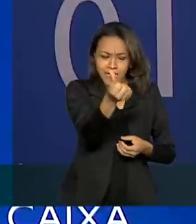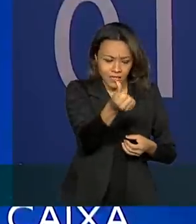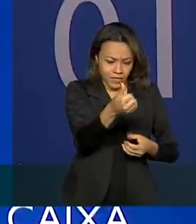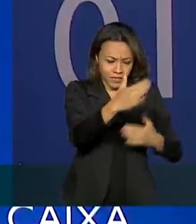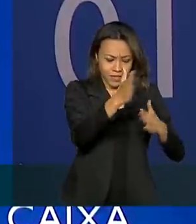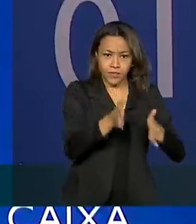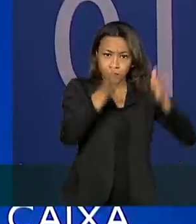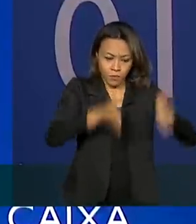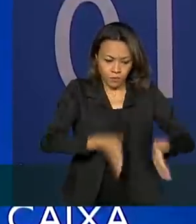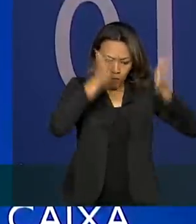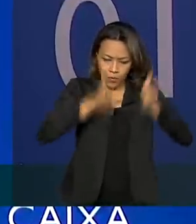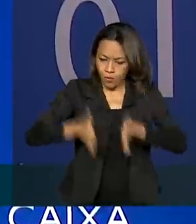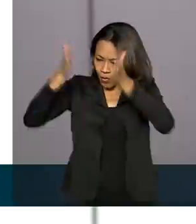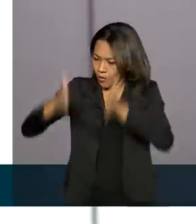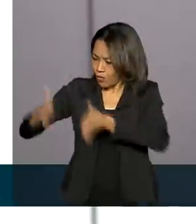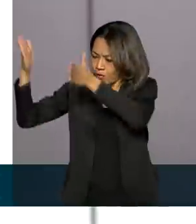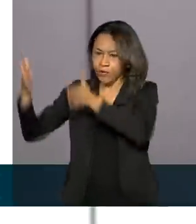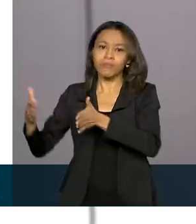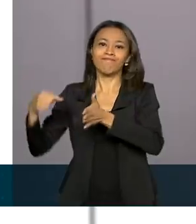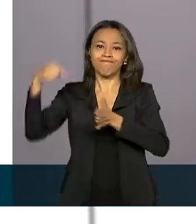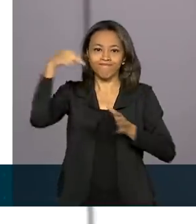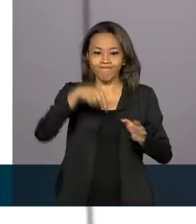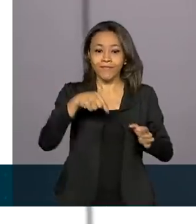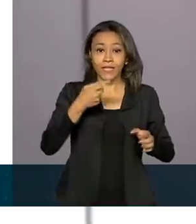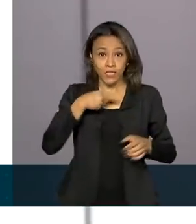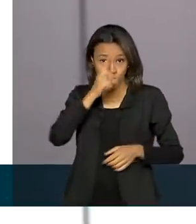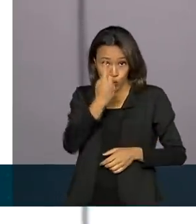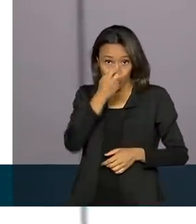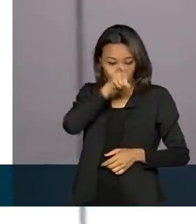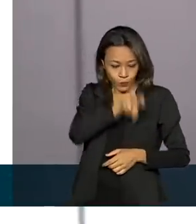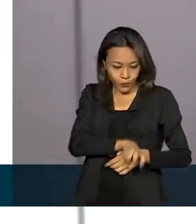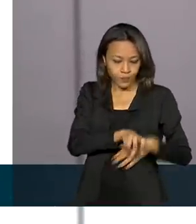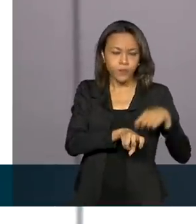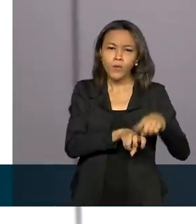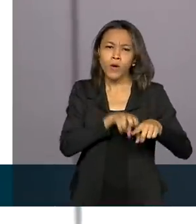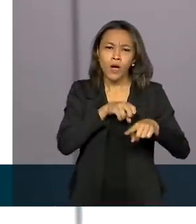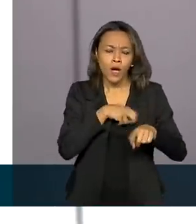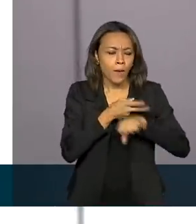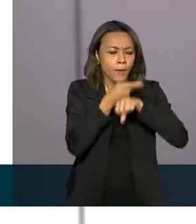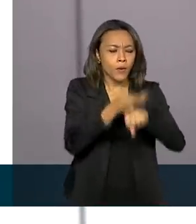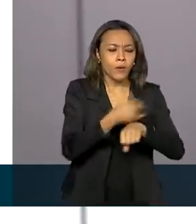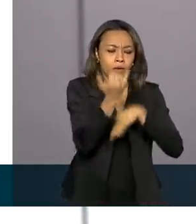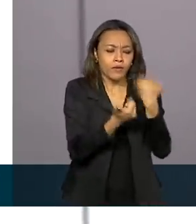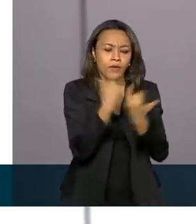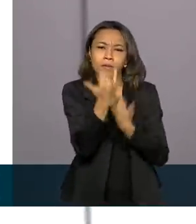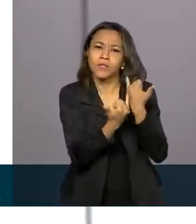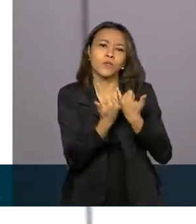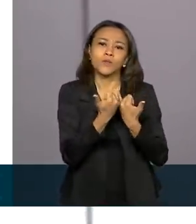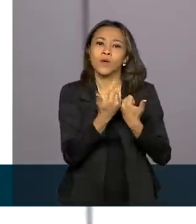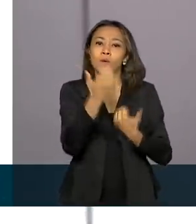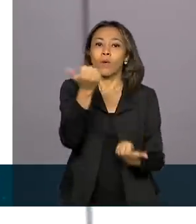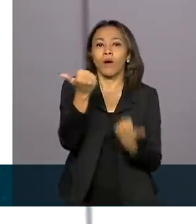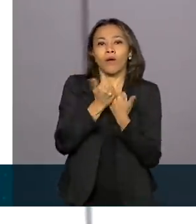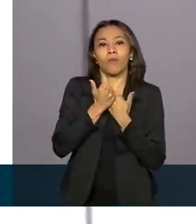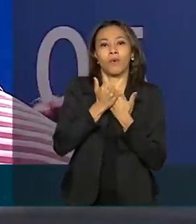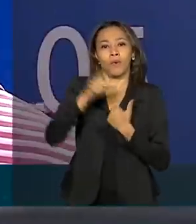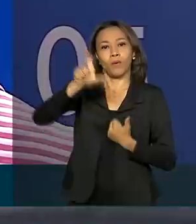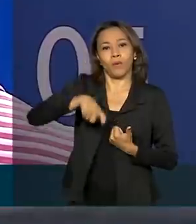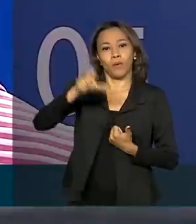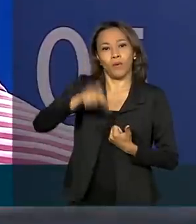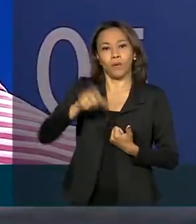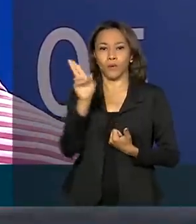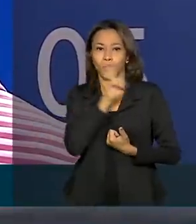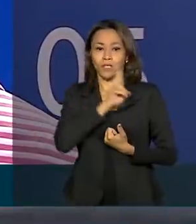iguais aos de uma agência convencional. E é em um deles que a Edla busca informações sobre a parcela do auxílio emergencial.